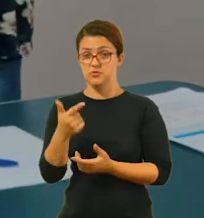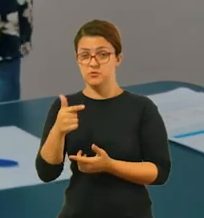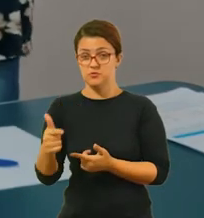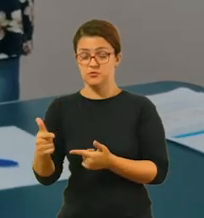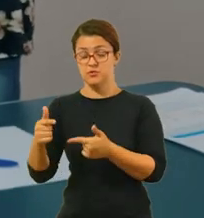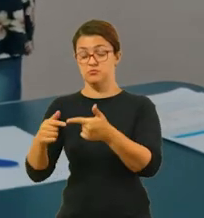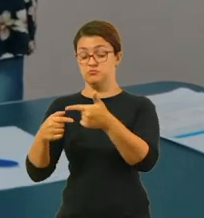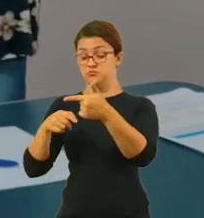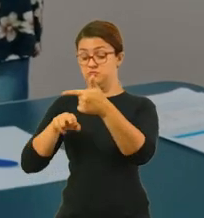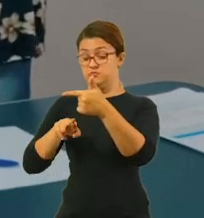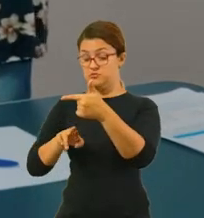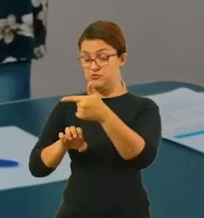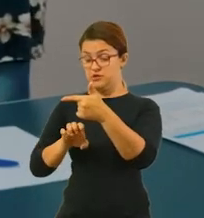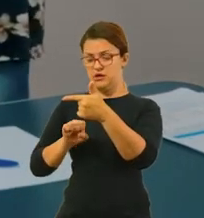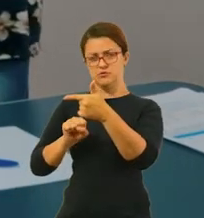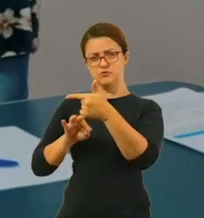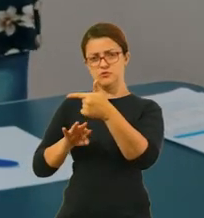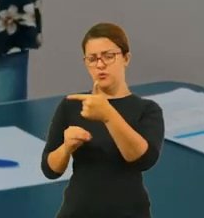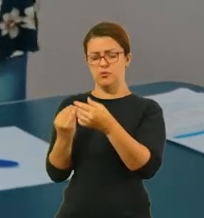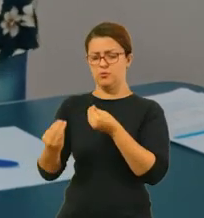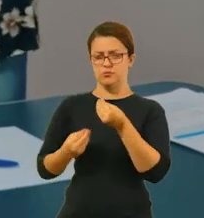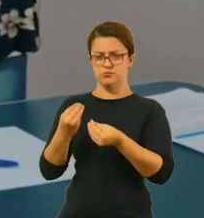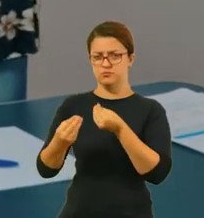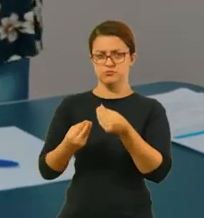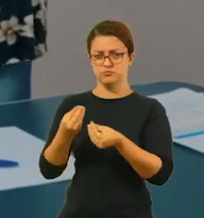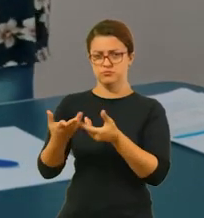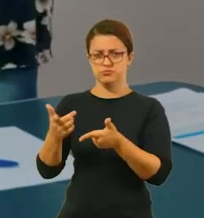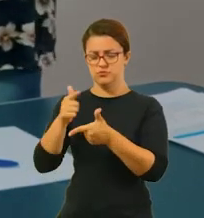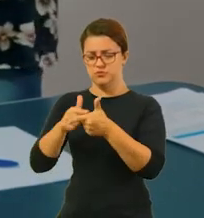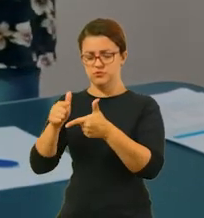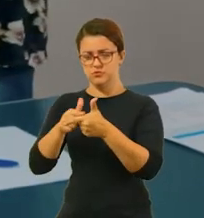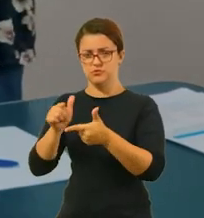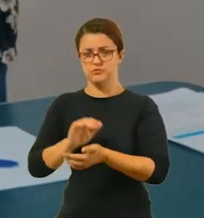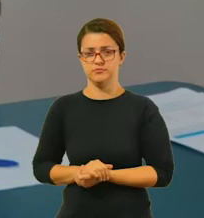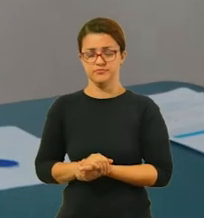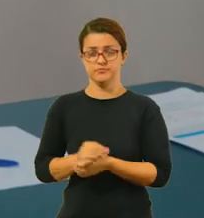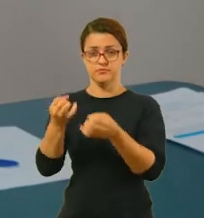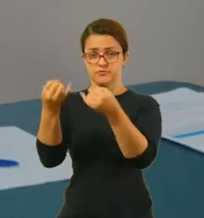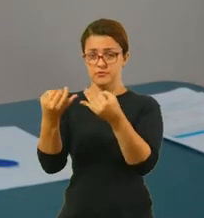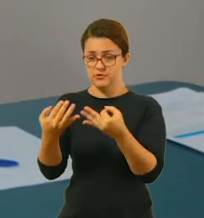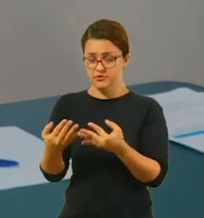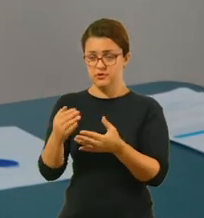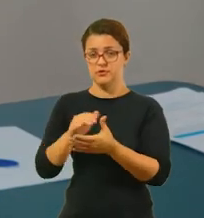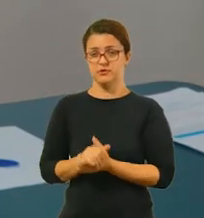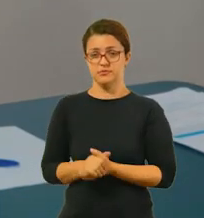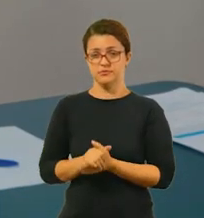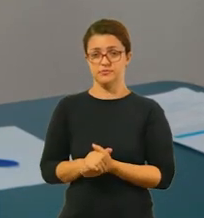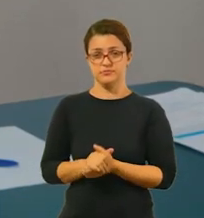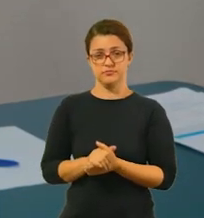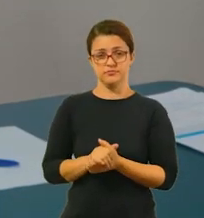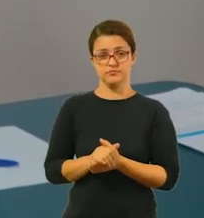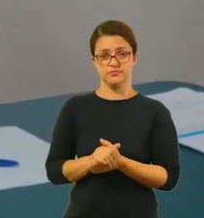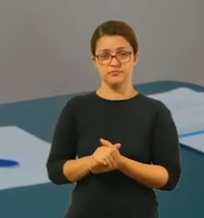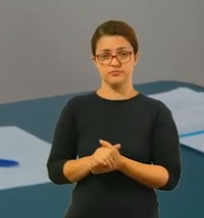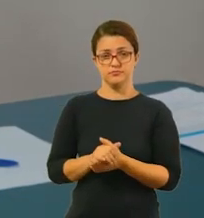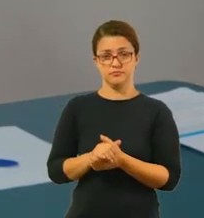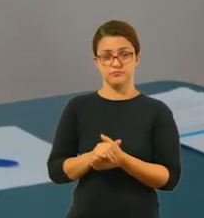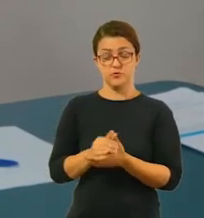elas não têm resto, elas são inteiras. Mas como que funciona esse cálculo, tá? Vou explicar essa primeira aqui, ó.